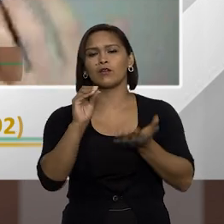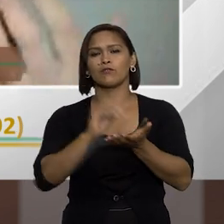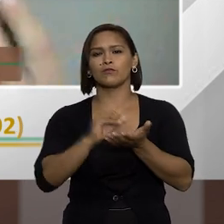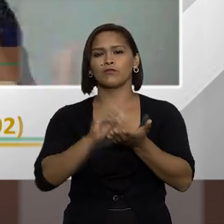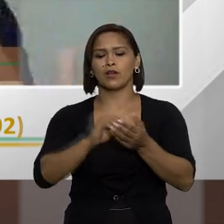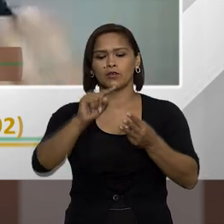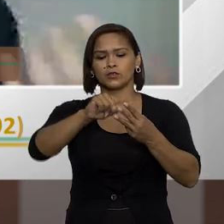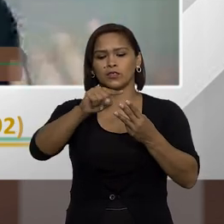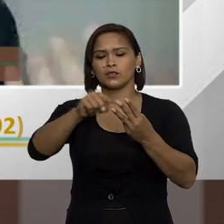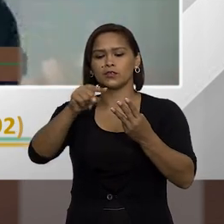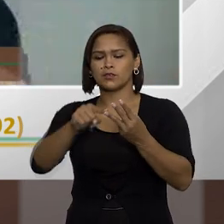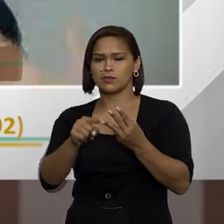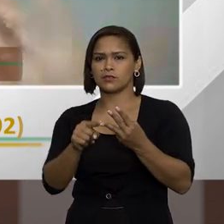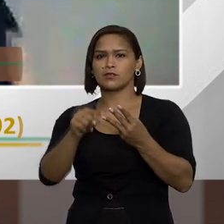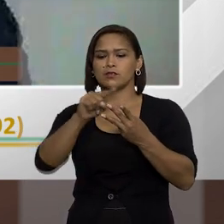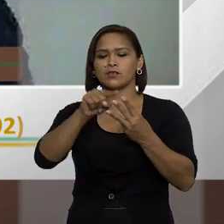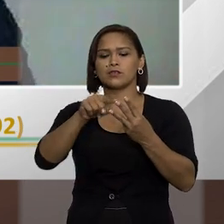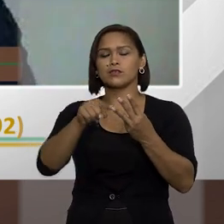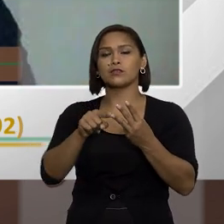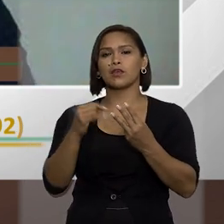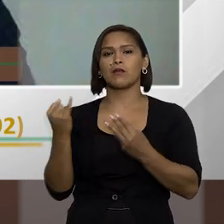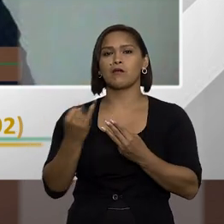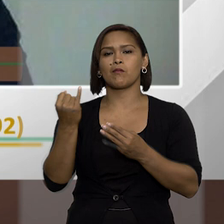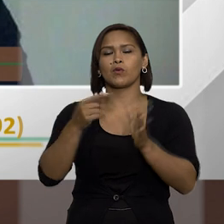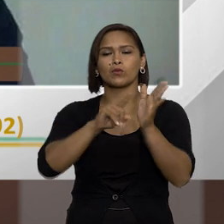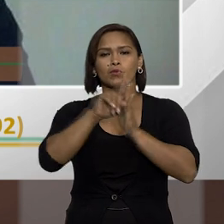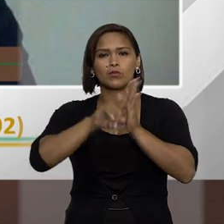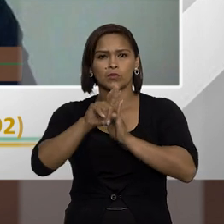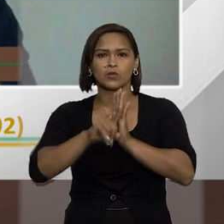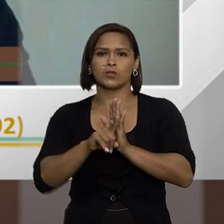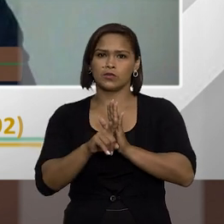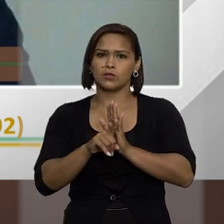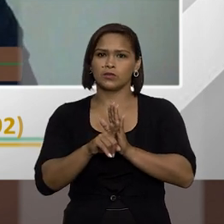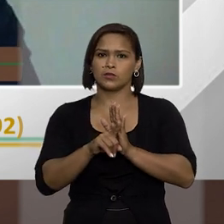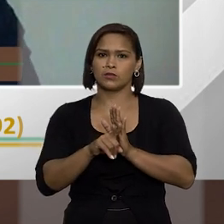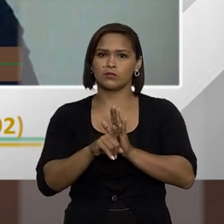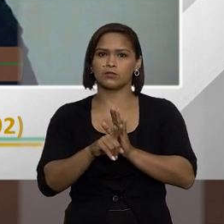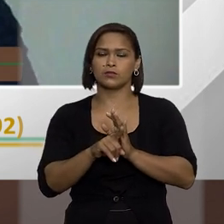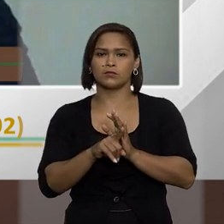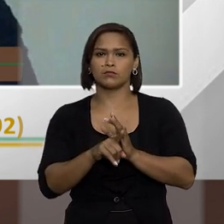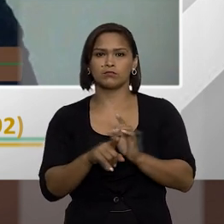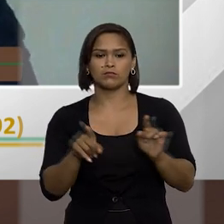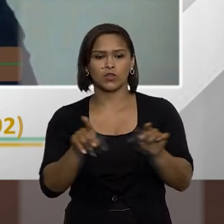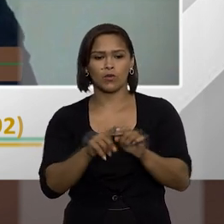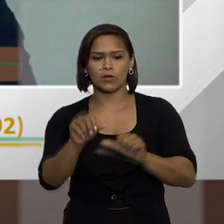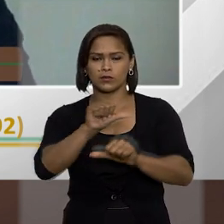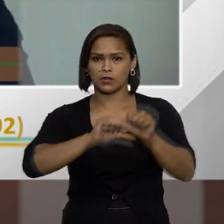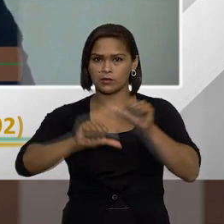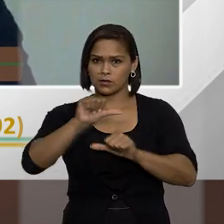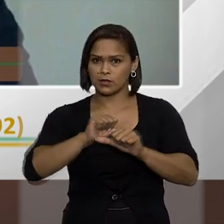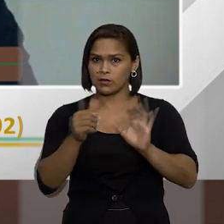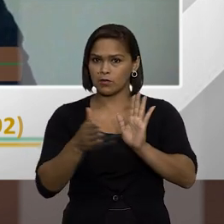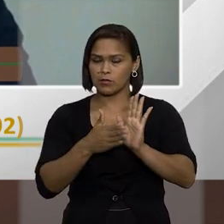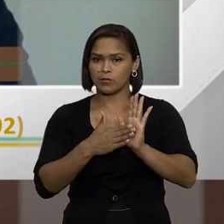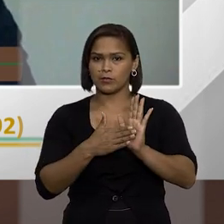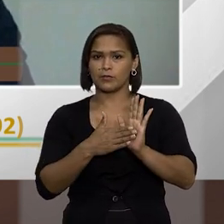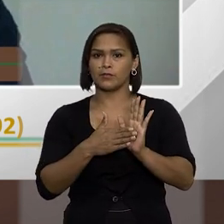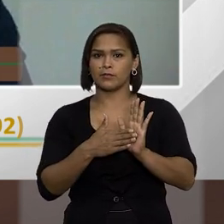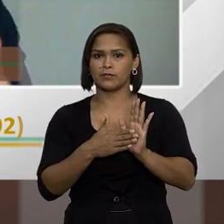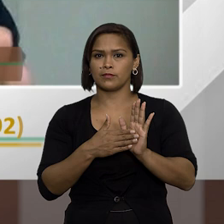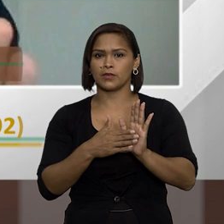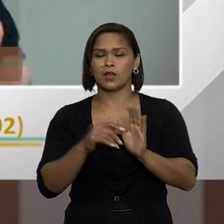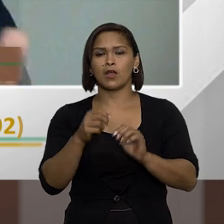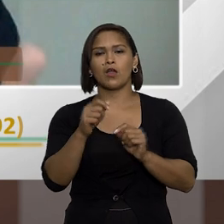dessas três instâncias, dessas três esferas de apuração, com esta alteração que se propõe